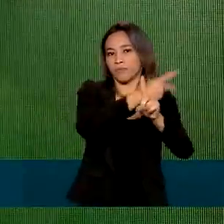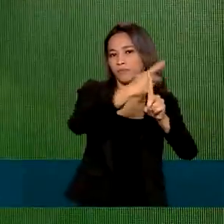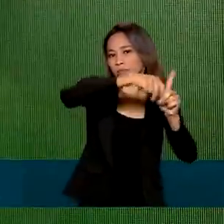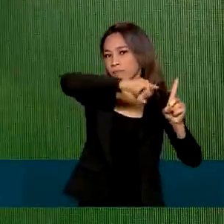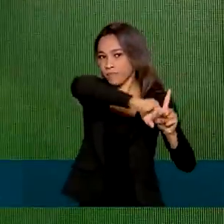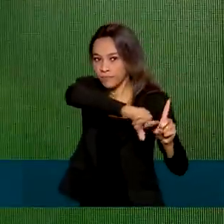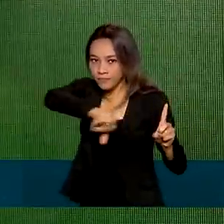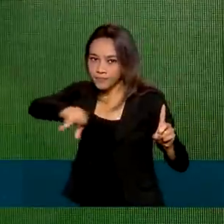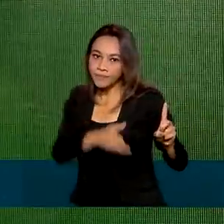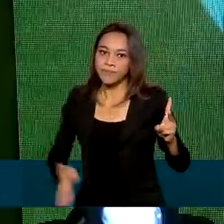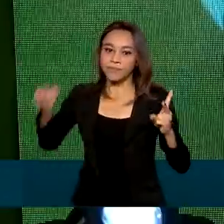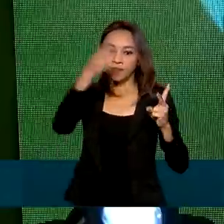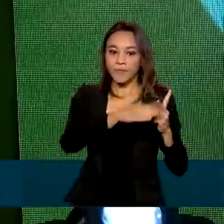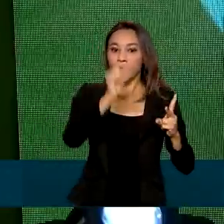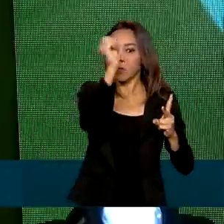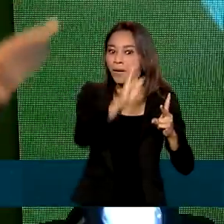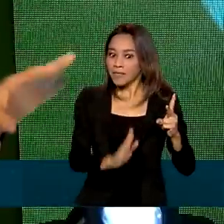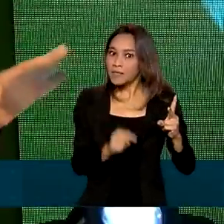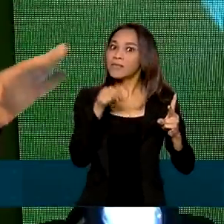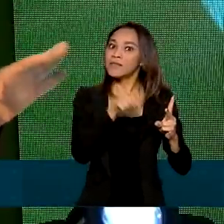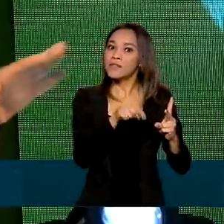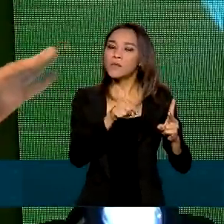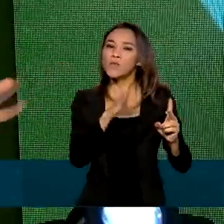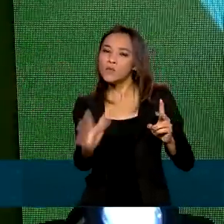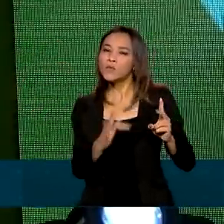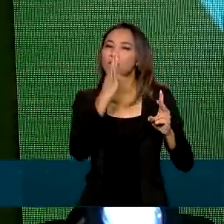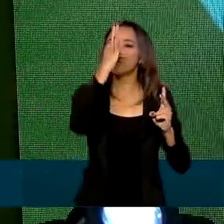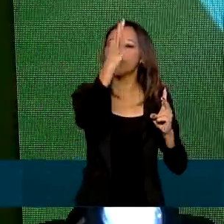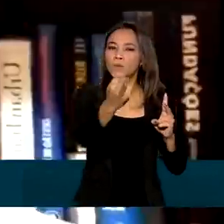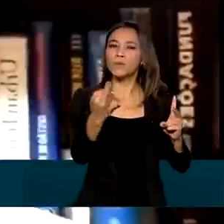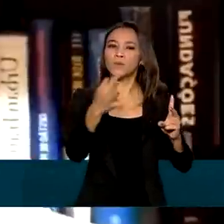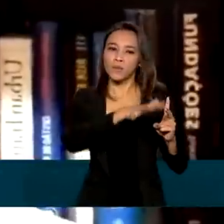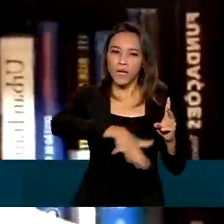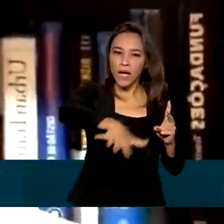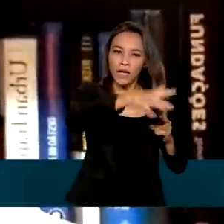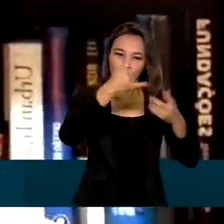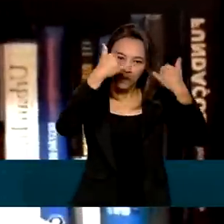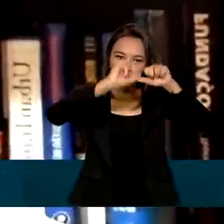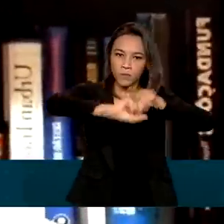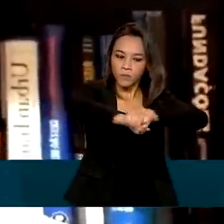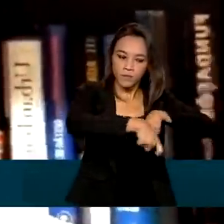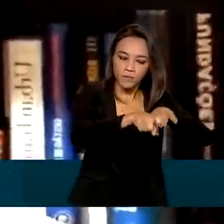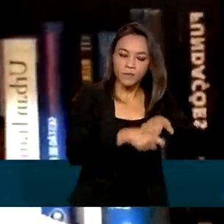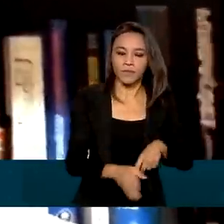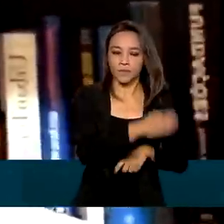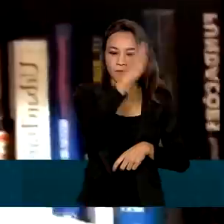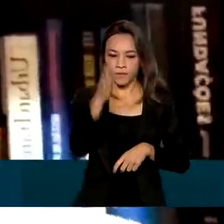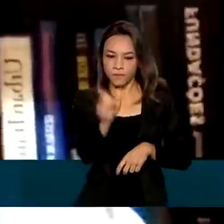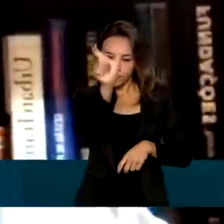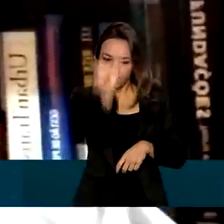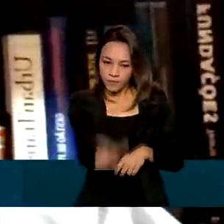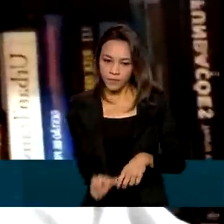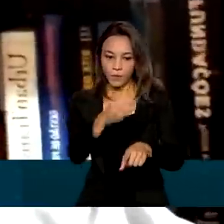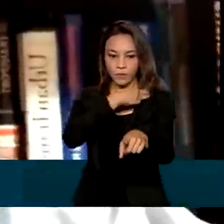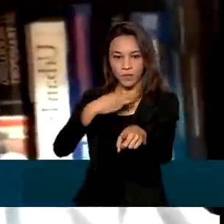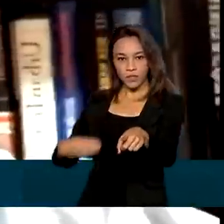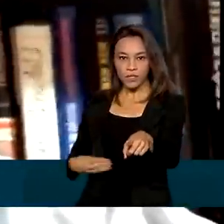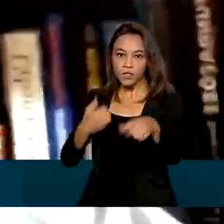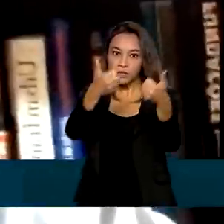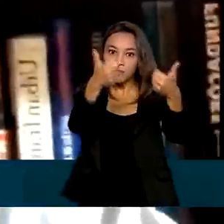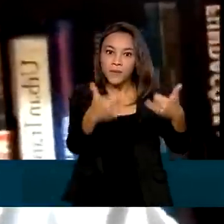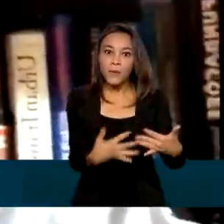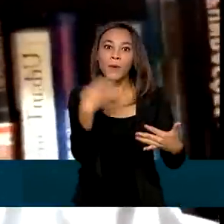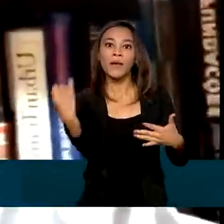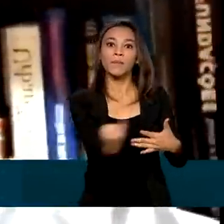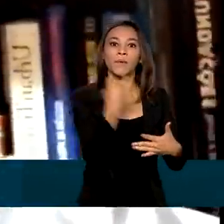verde e competitivo e o futuro do agro no comércio mundial. O ministro Tarcísio Gomes de Freitas ainda falou da importância